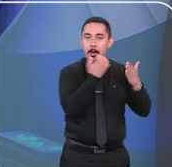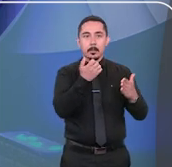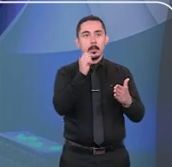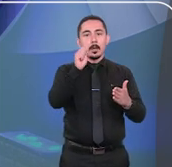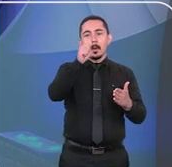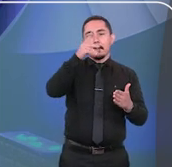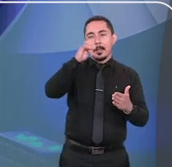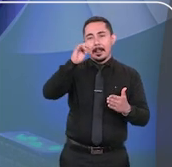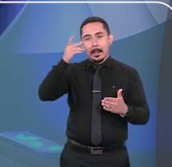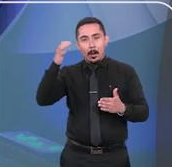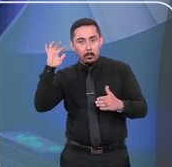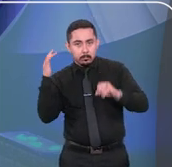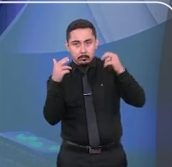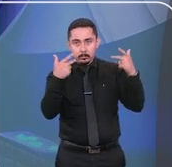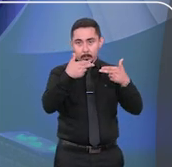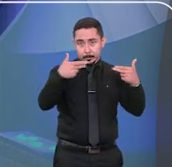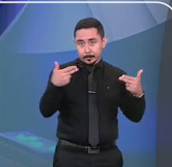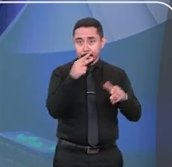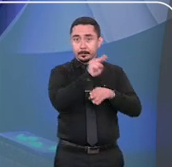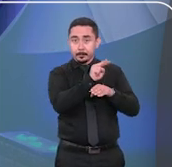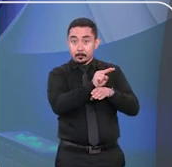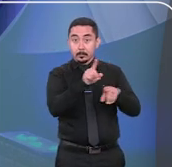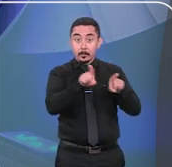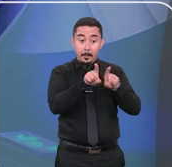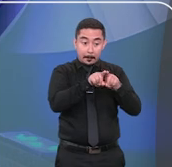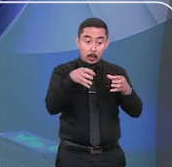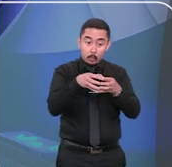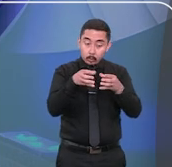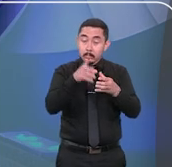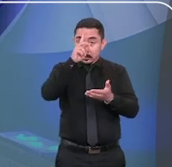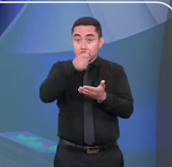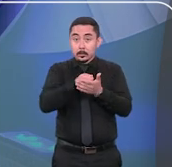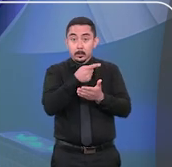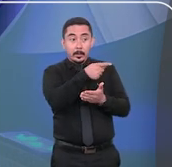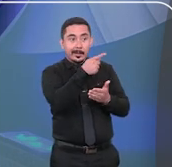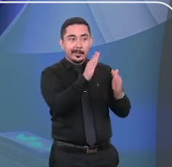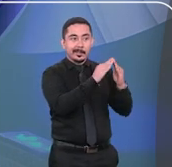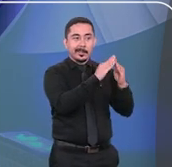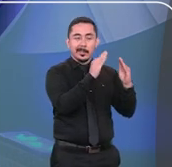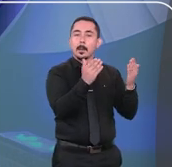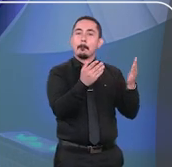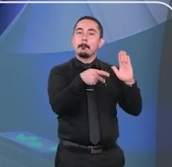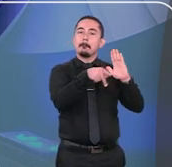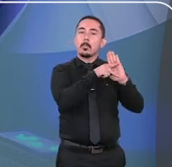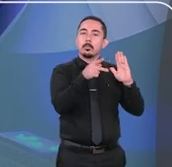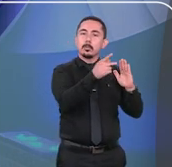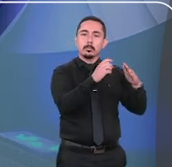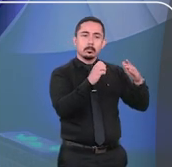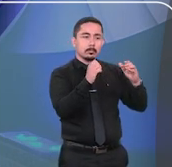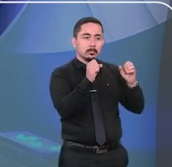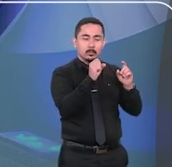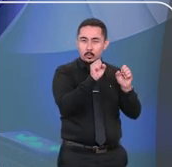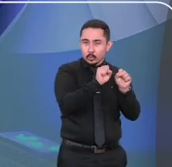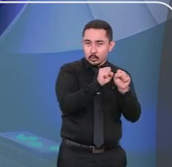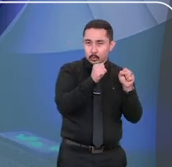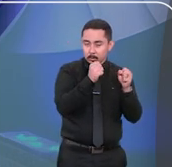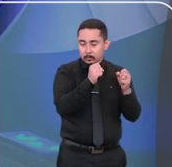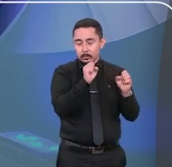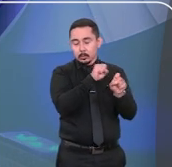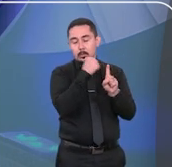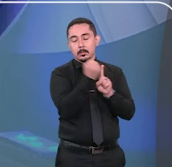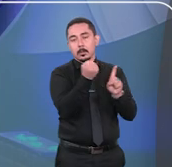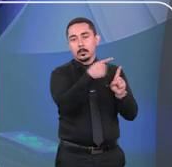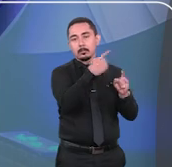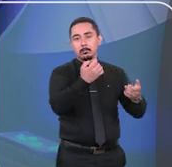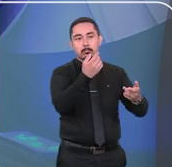Federal. Para o colegiado, como o imóvel pertence à sociedade de economia mista e tem destinação pública, não seria